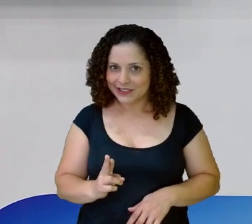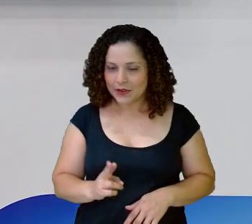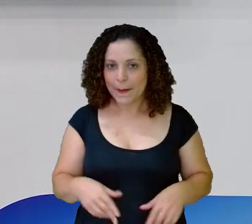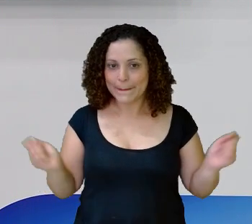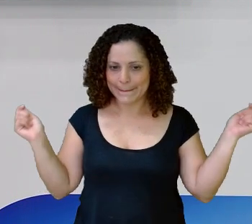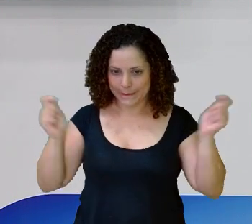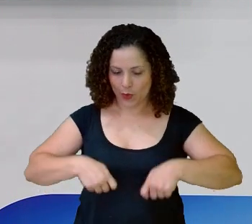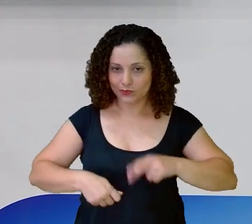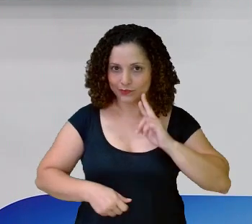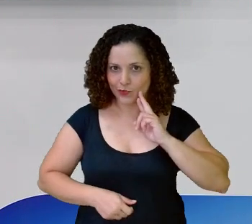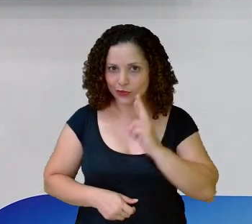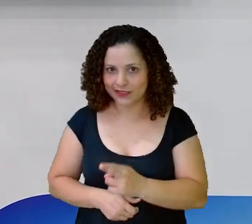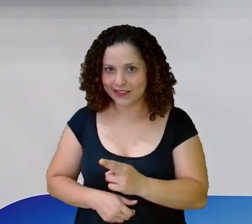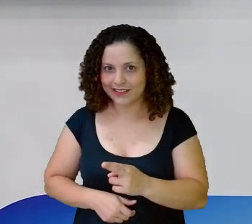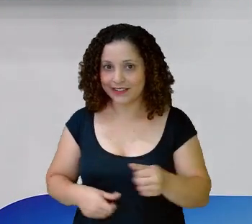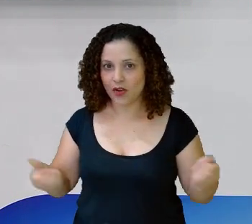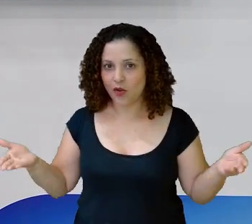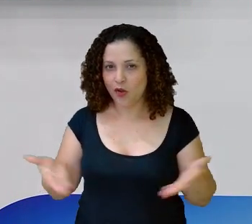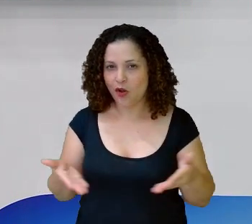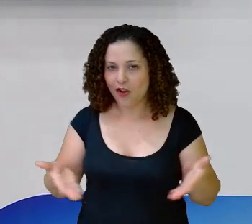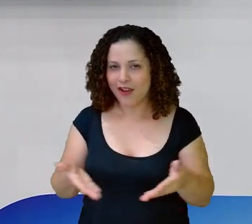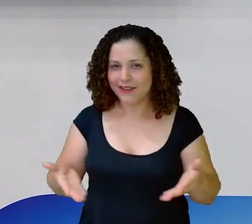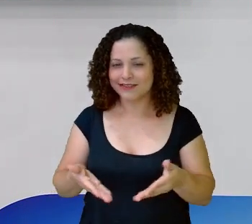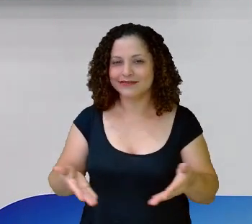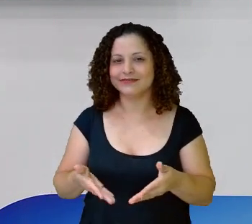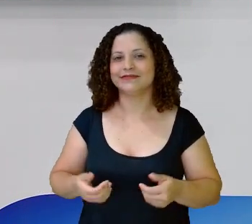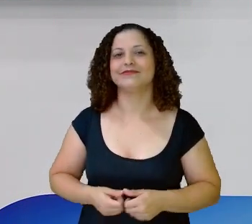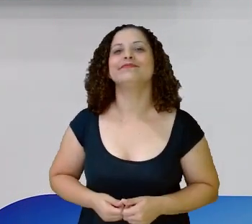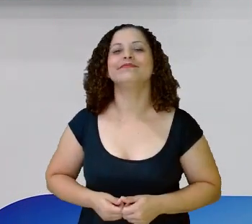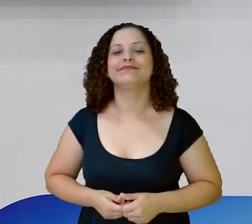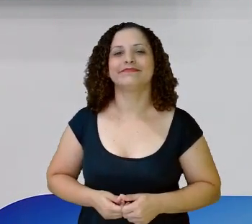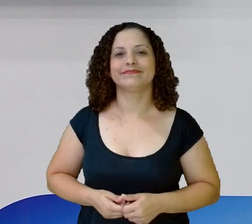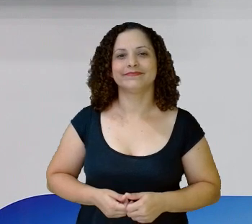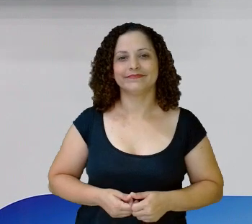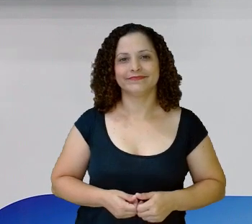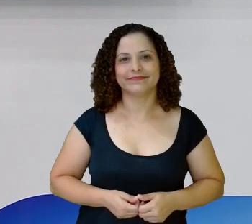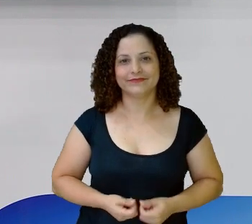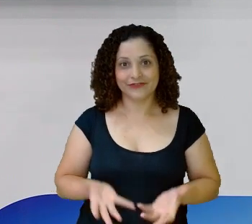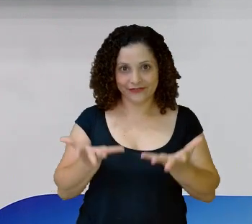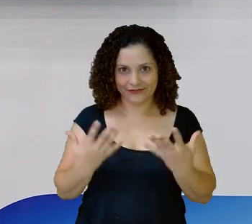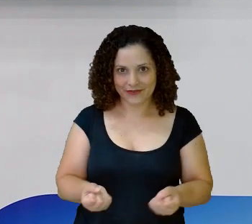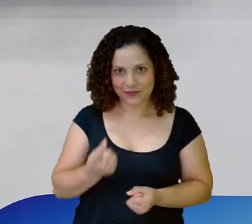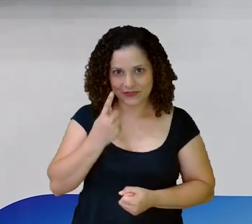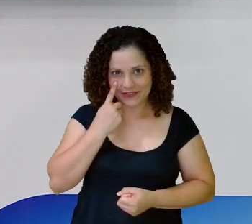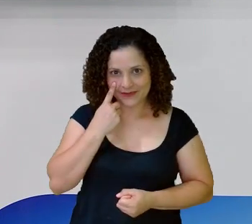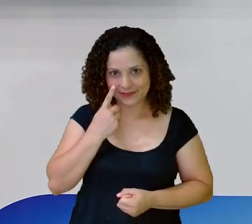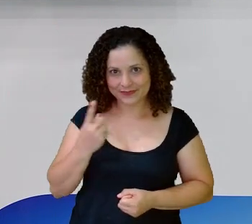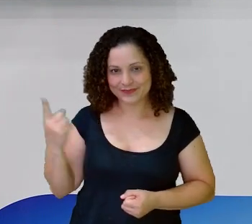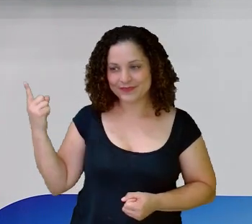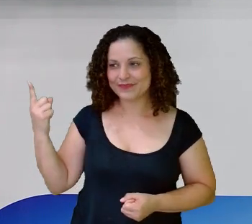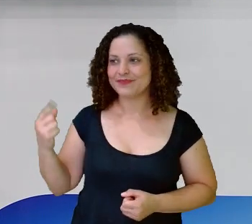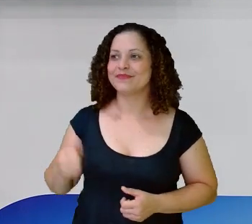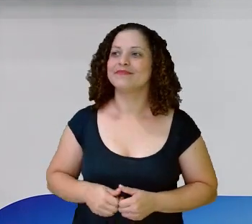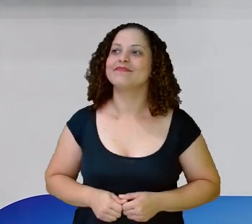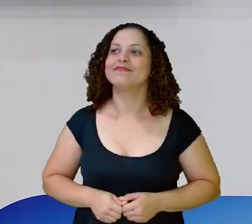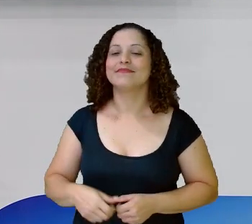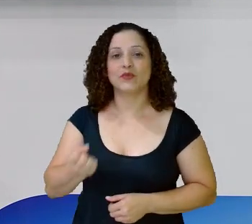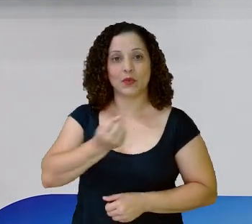Posso dar a resposta aqui Para confirmar O que você está respondendo agora? Vamos lá Olha onde está o